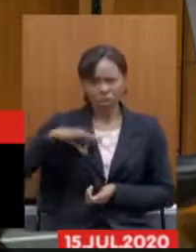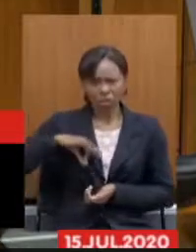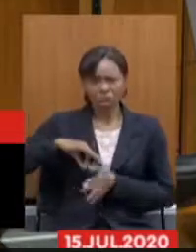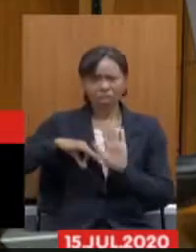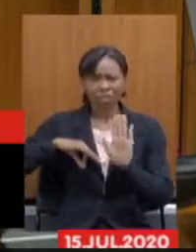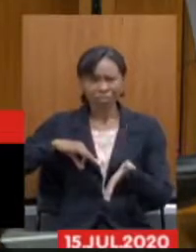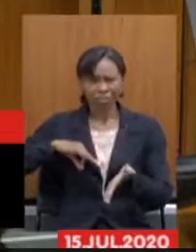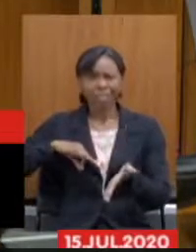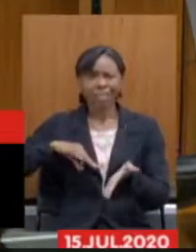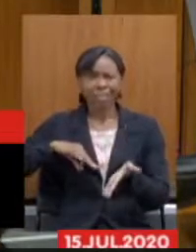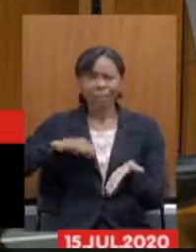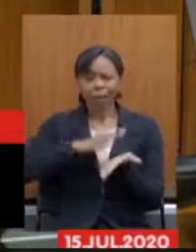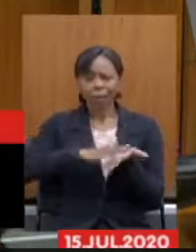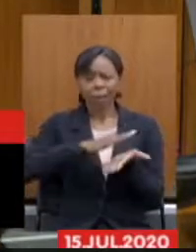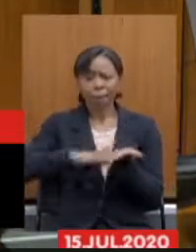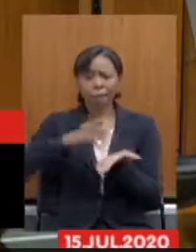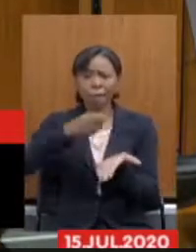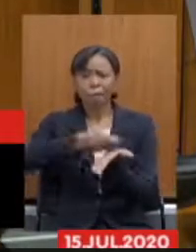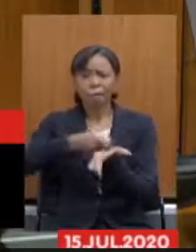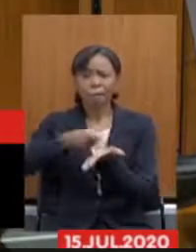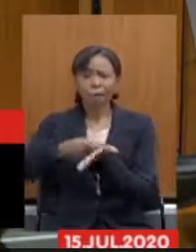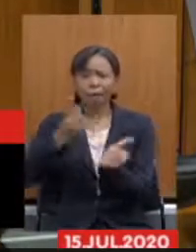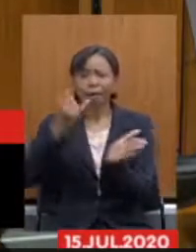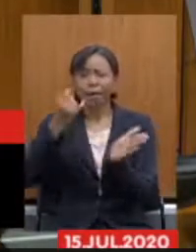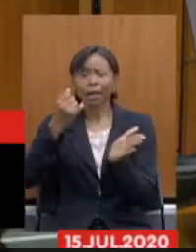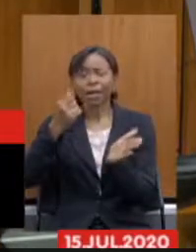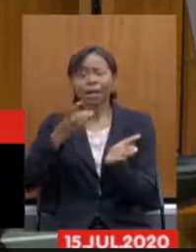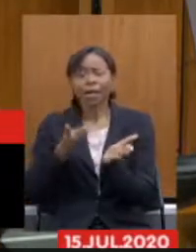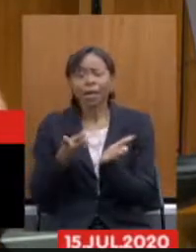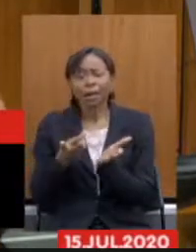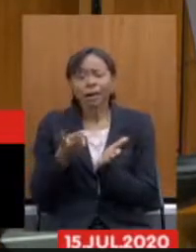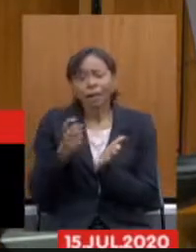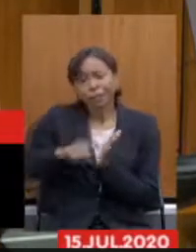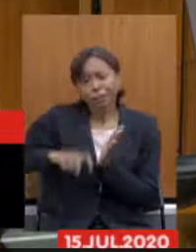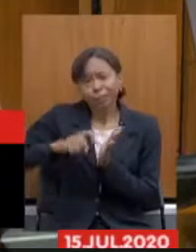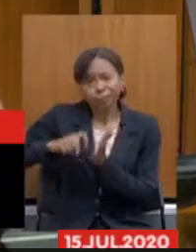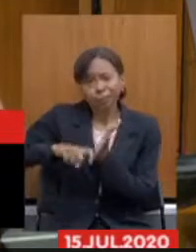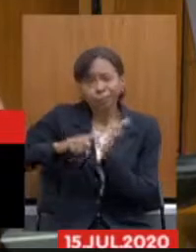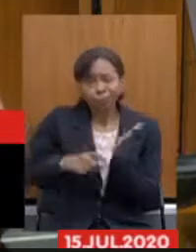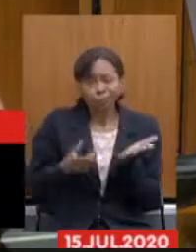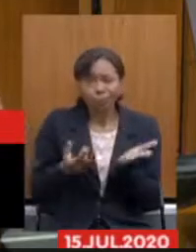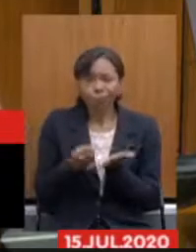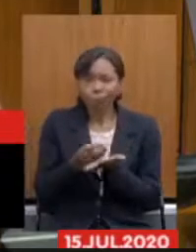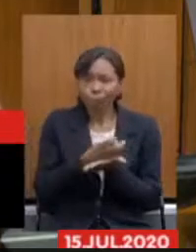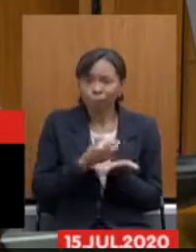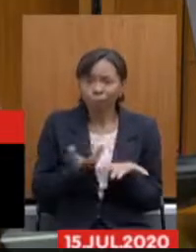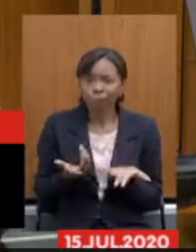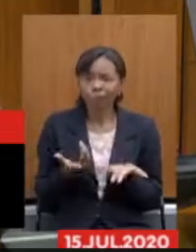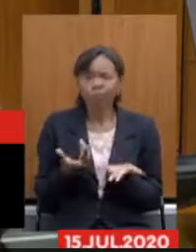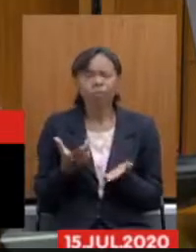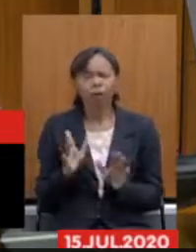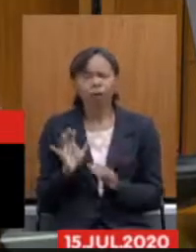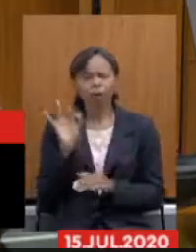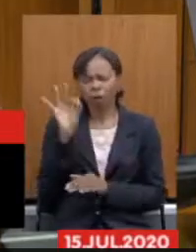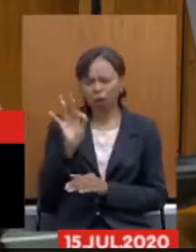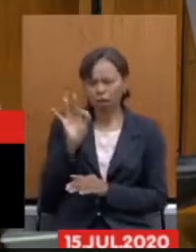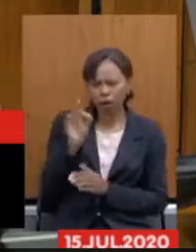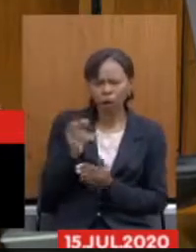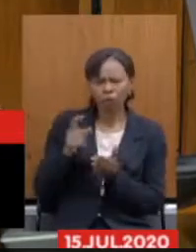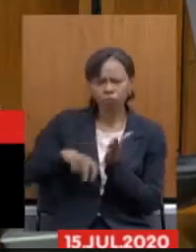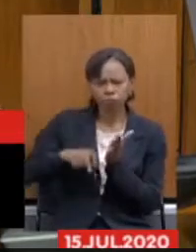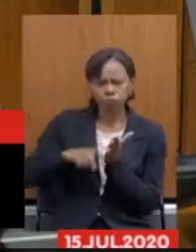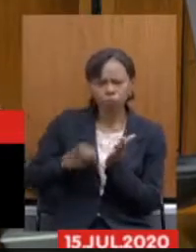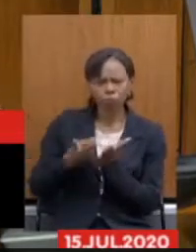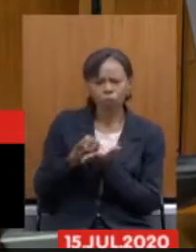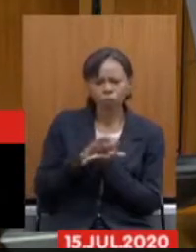ali comprometido com o imposto então essa questão da alíquota e da contribuição extraordinária